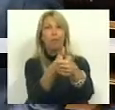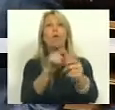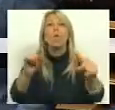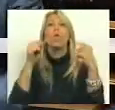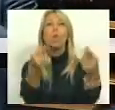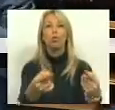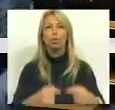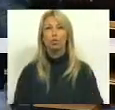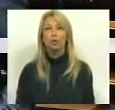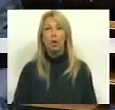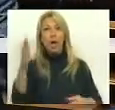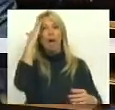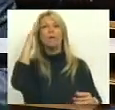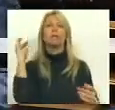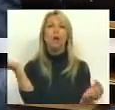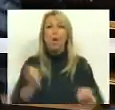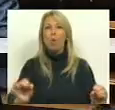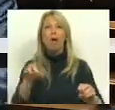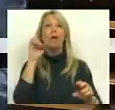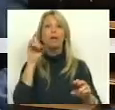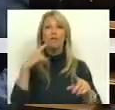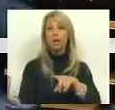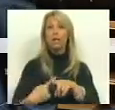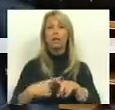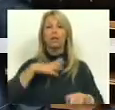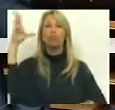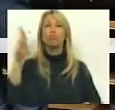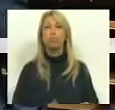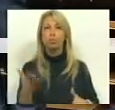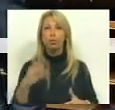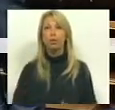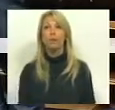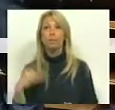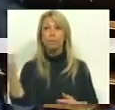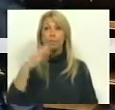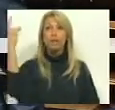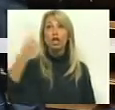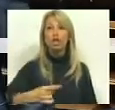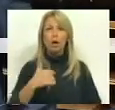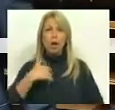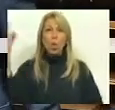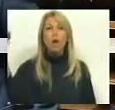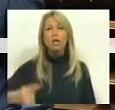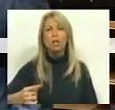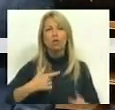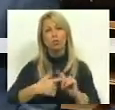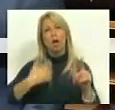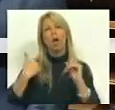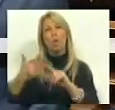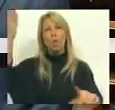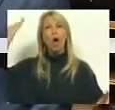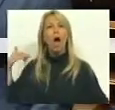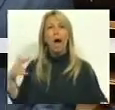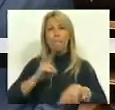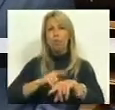a capacidade de defender os interesses de Portugal. E aquilo que nós lhe exigimos e que eu lhe exijo há muito tempo é que o senhor